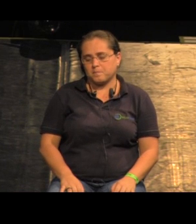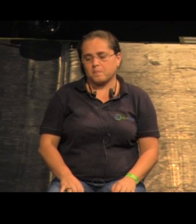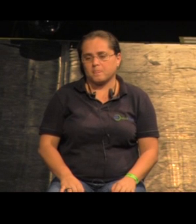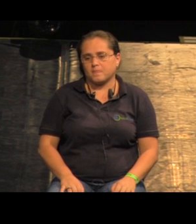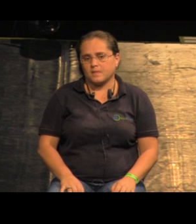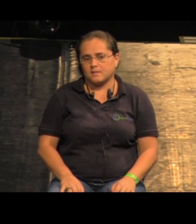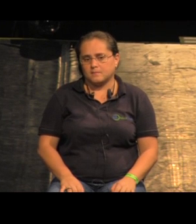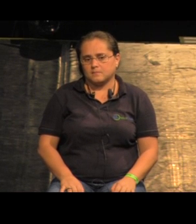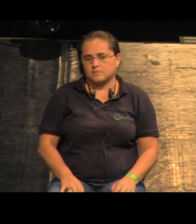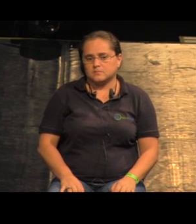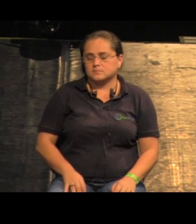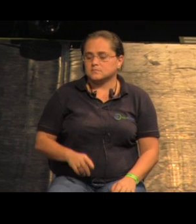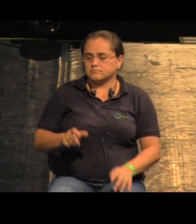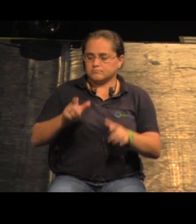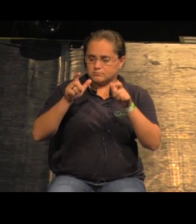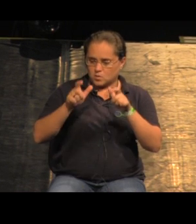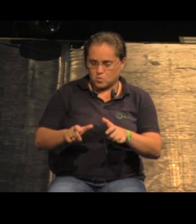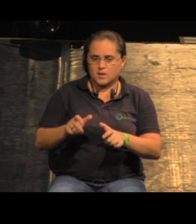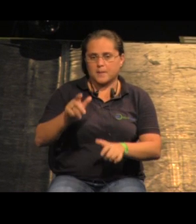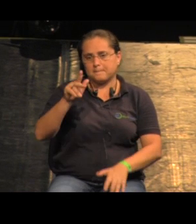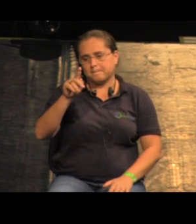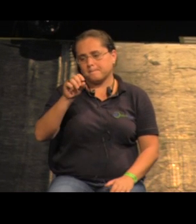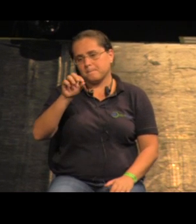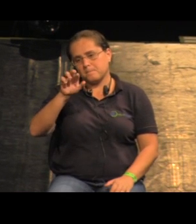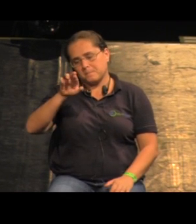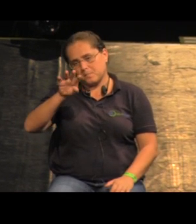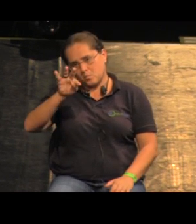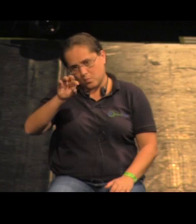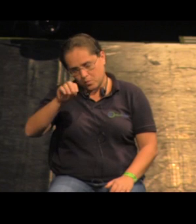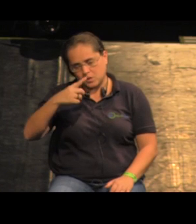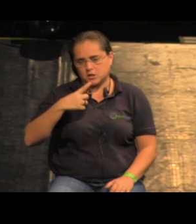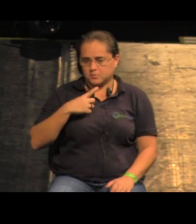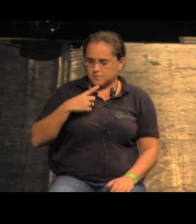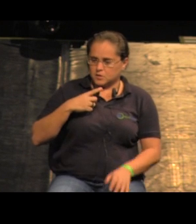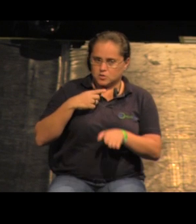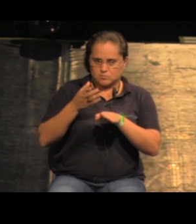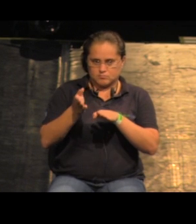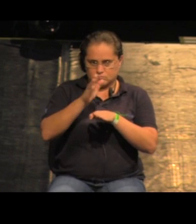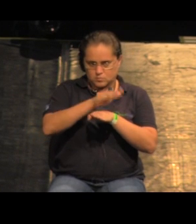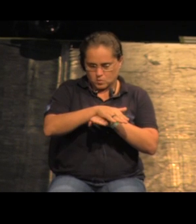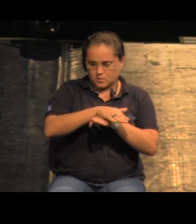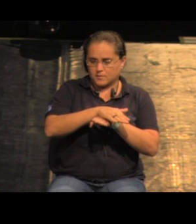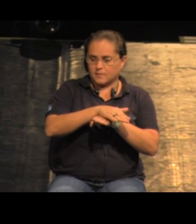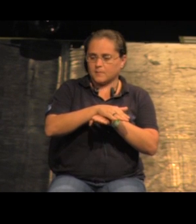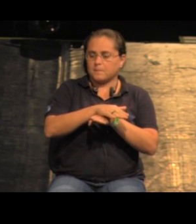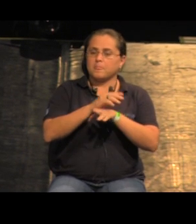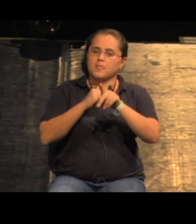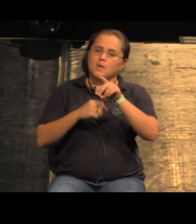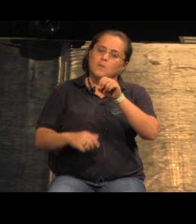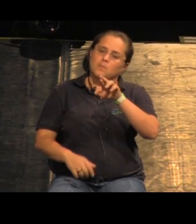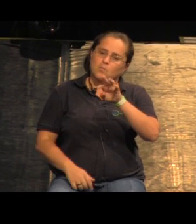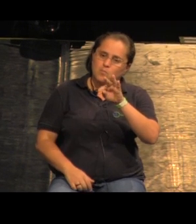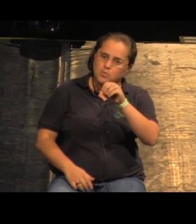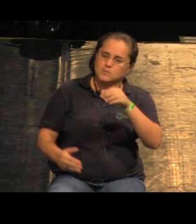aqui é a região do Porto esse é o Rio Douro a gente tem do lado de cá o Porto